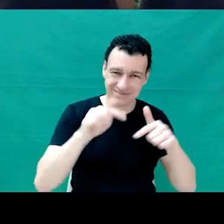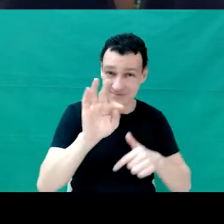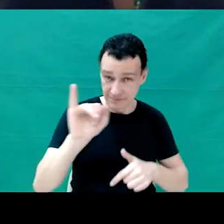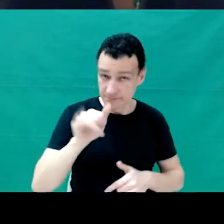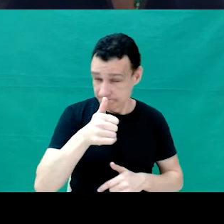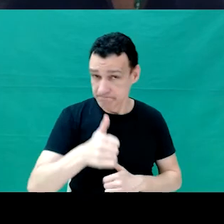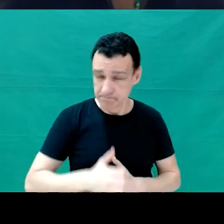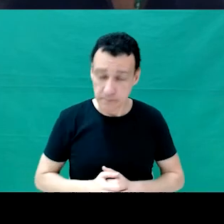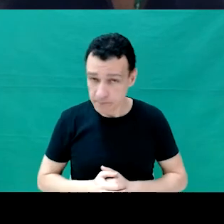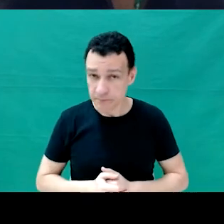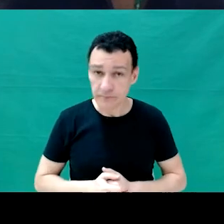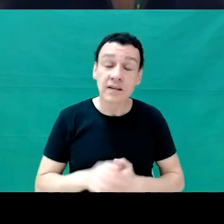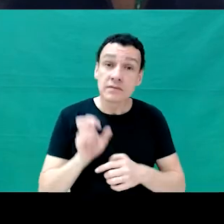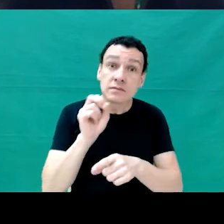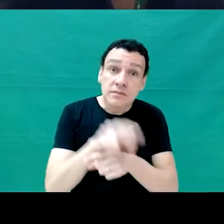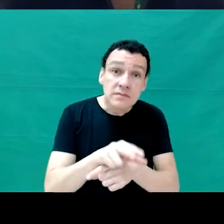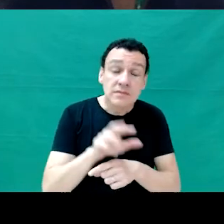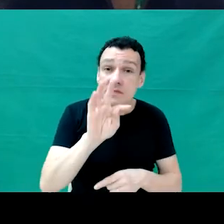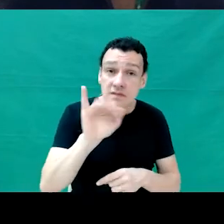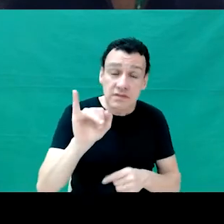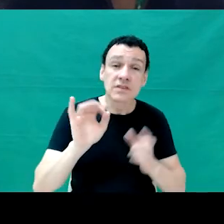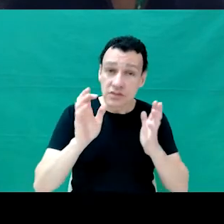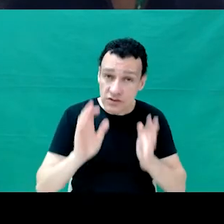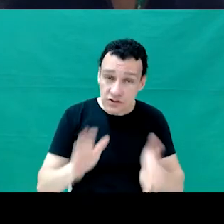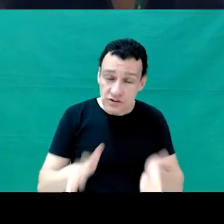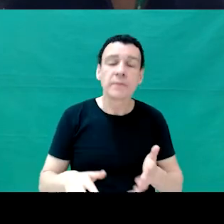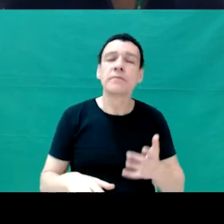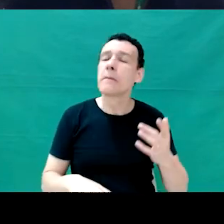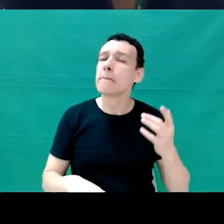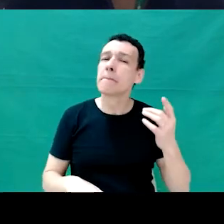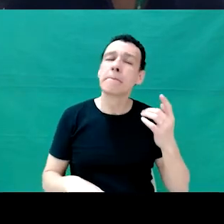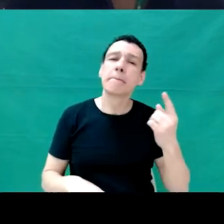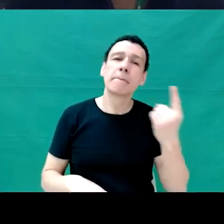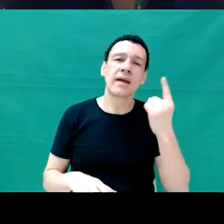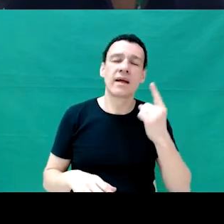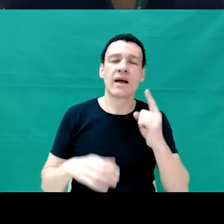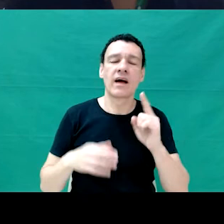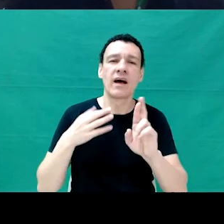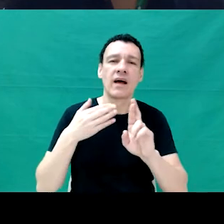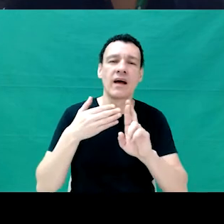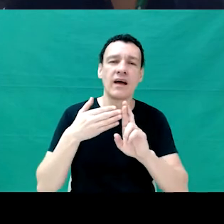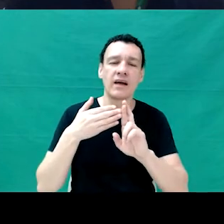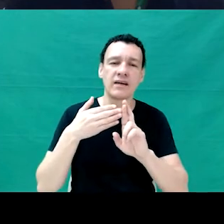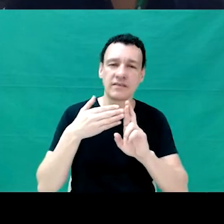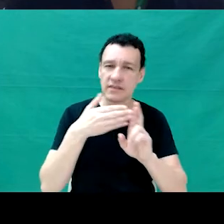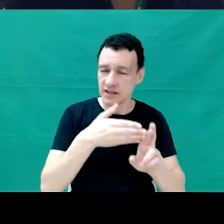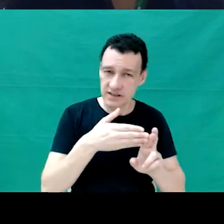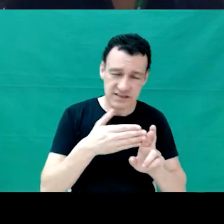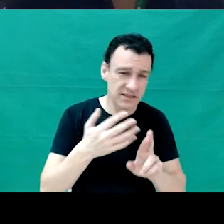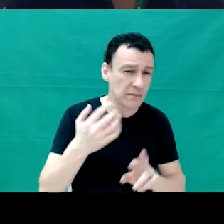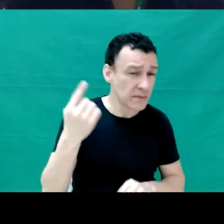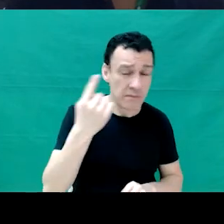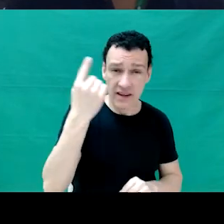E entrando na TI, gente, a principal referência que eu trago aqui, e eu vou disponibilizar esse material para vocês,